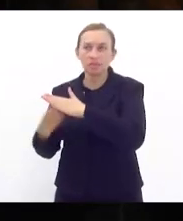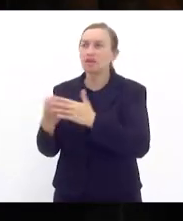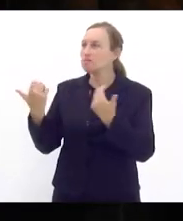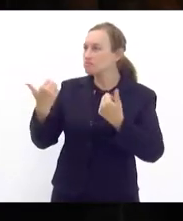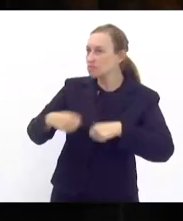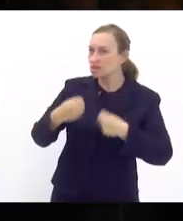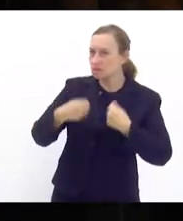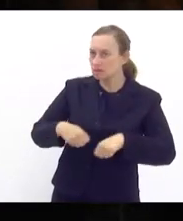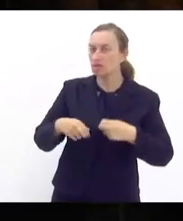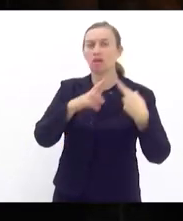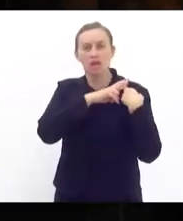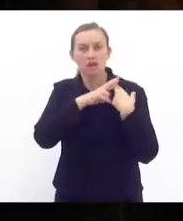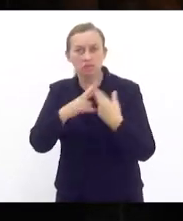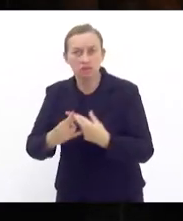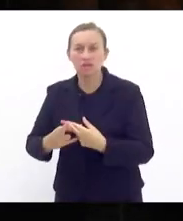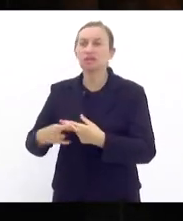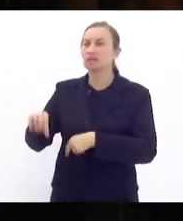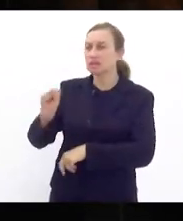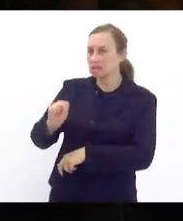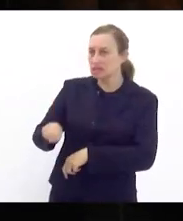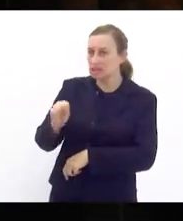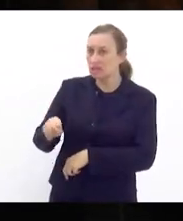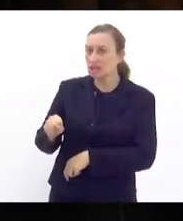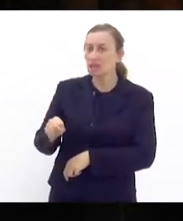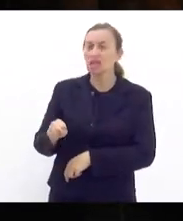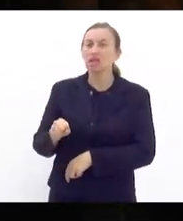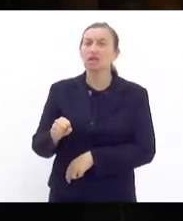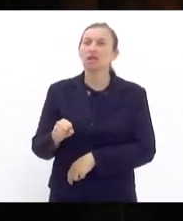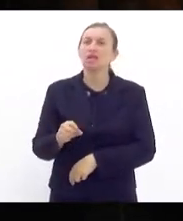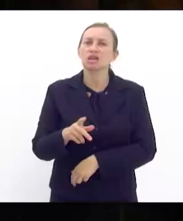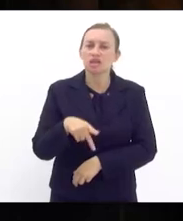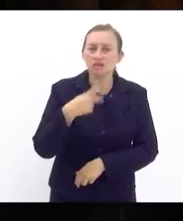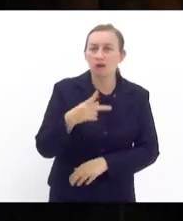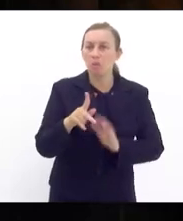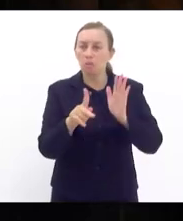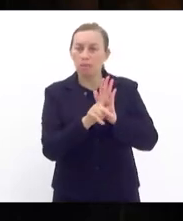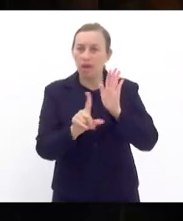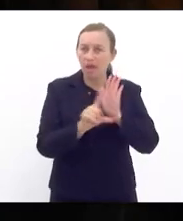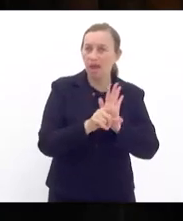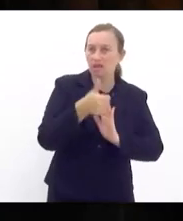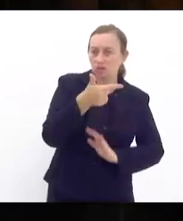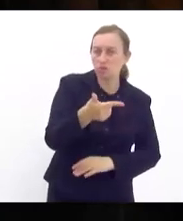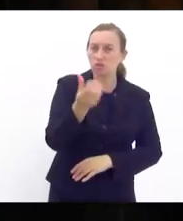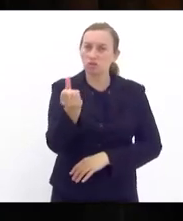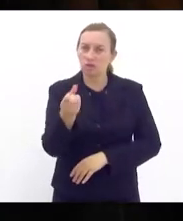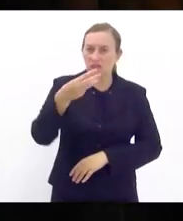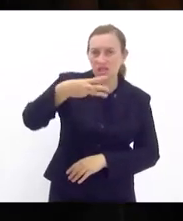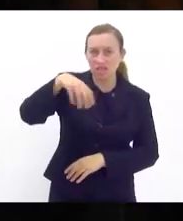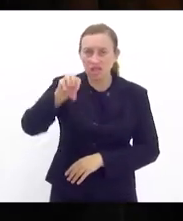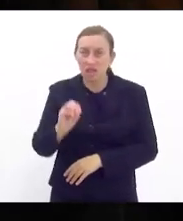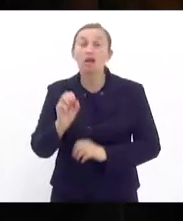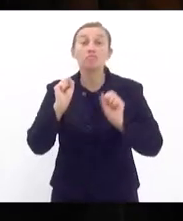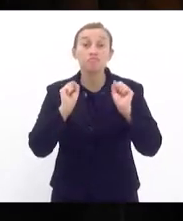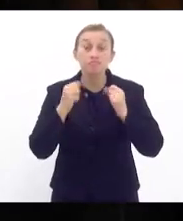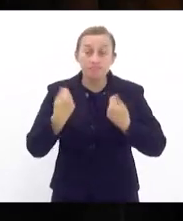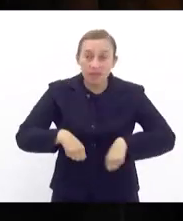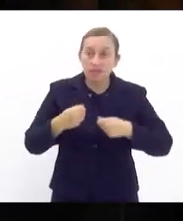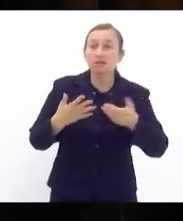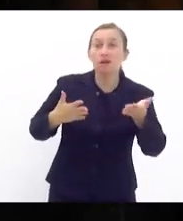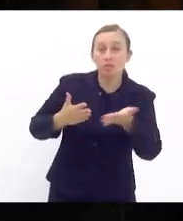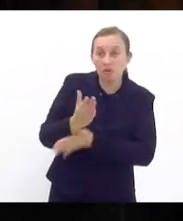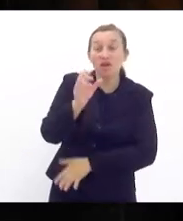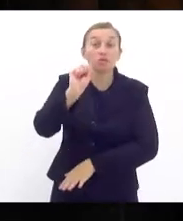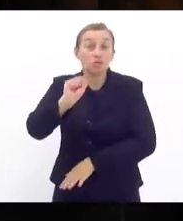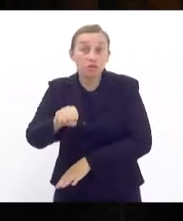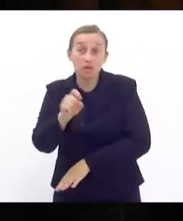que ser responsabilizadas e é disso que trata o PL 2630 que precisa sim ser aprovado